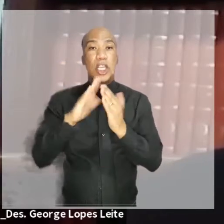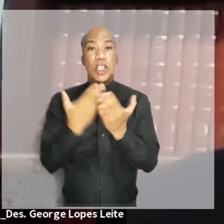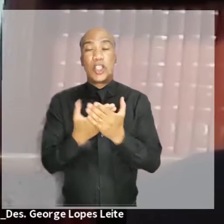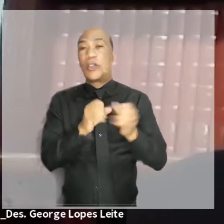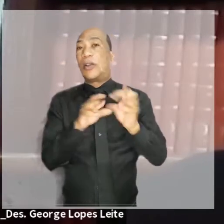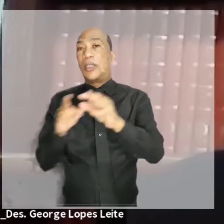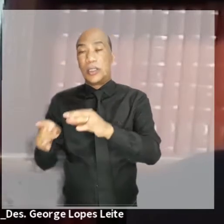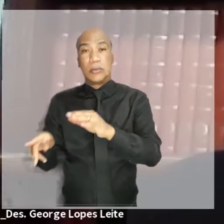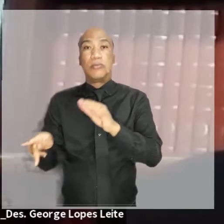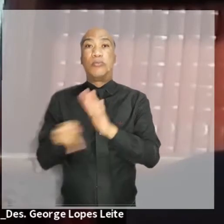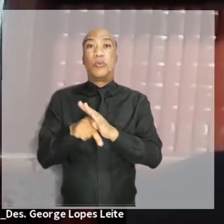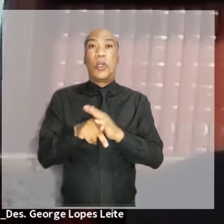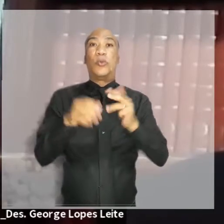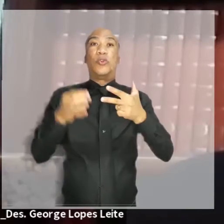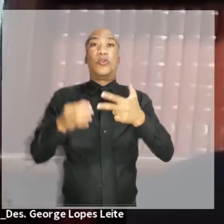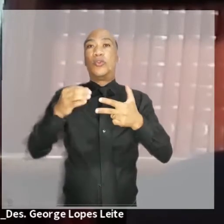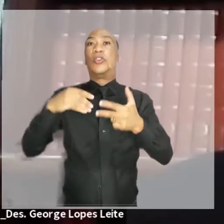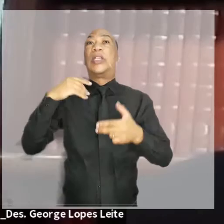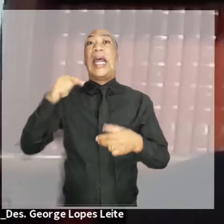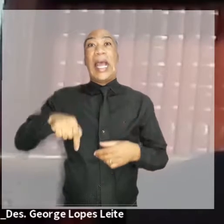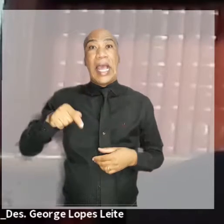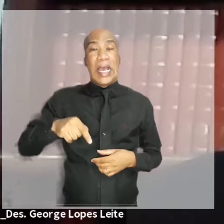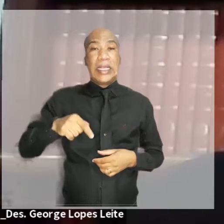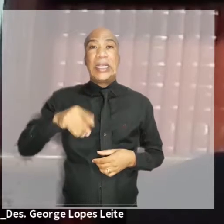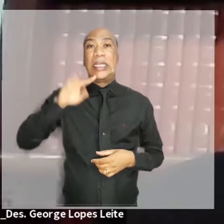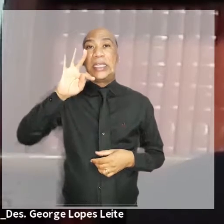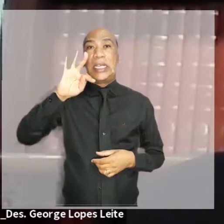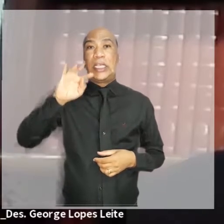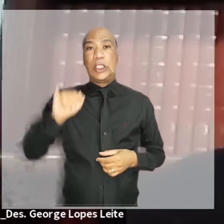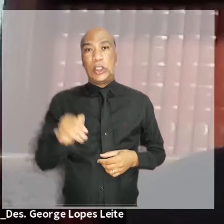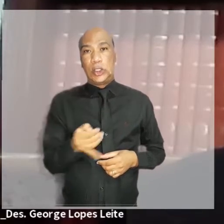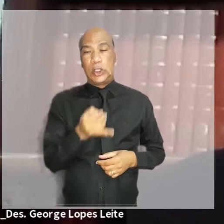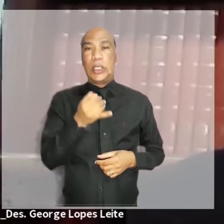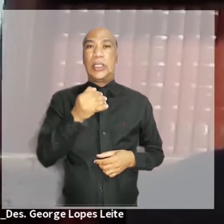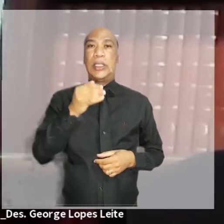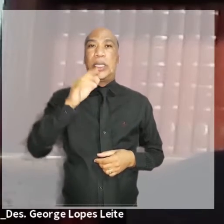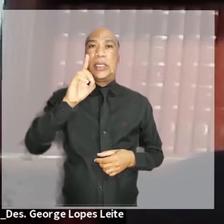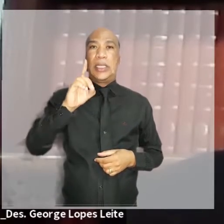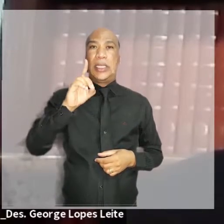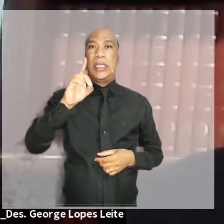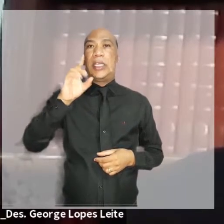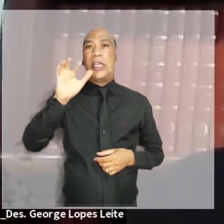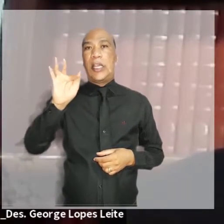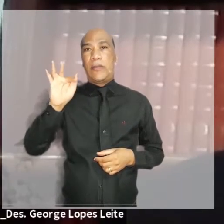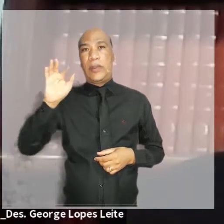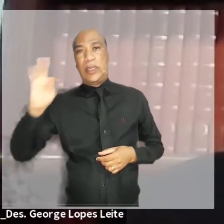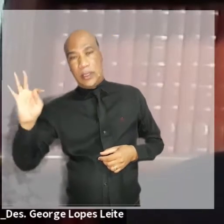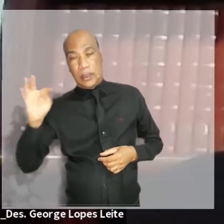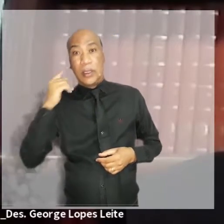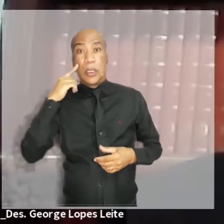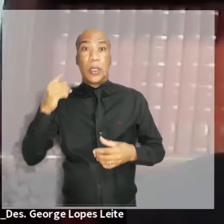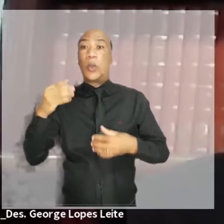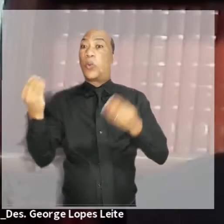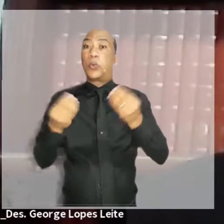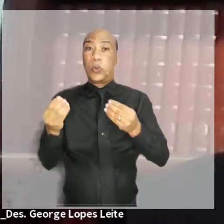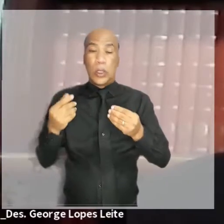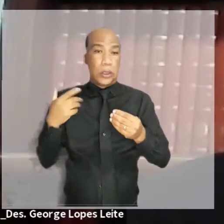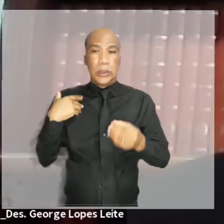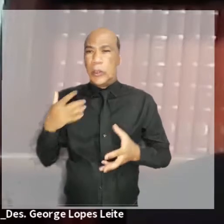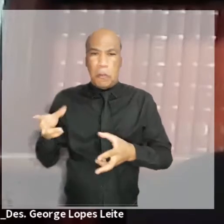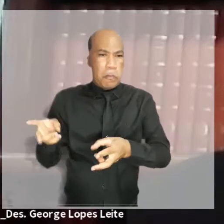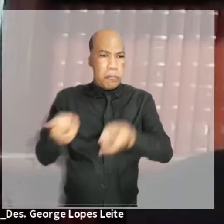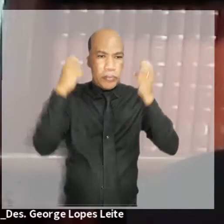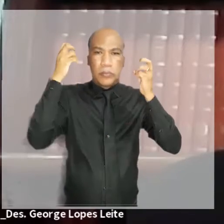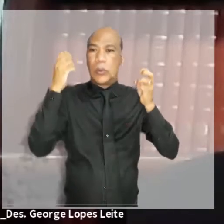é uma iniciativa da Escola de Formação Judiciária do TJDF, que nos últimos anos emergiu no universo da